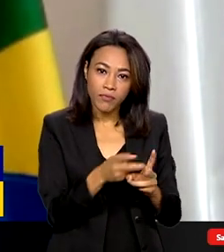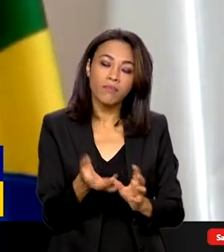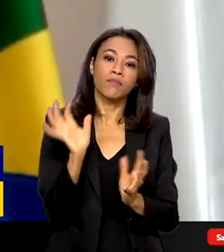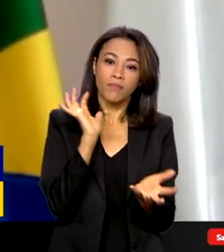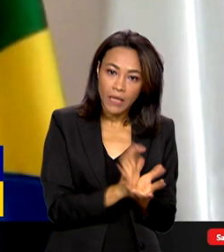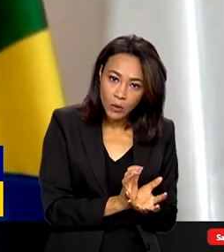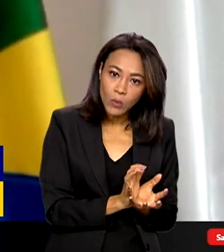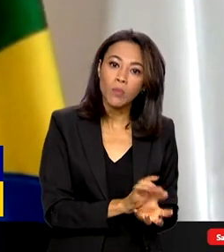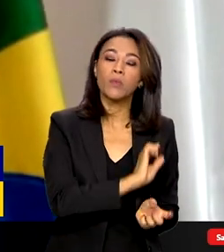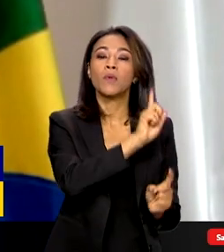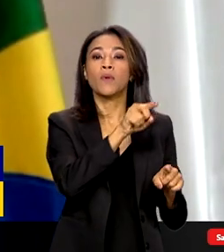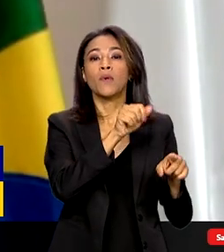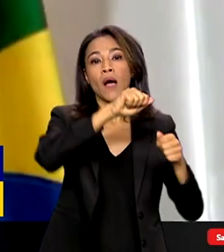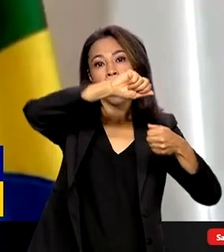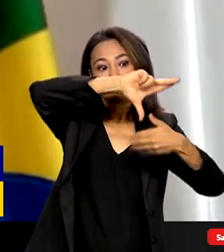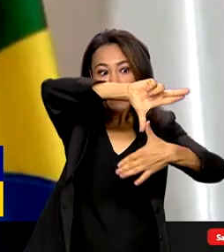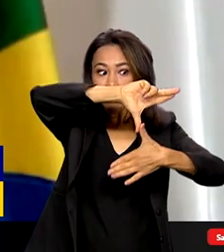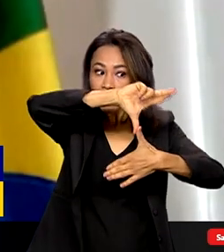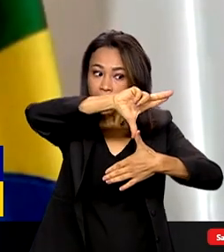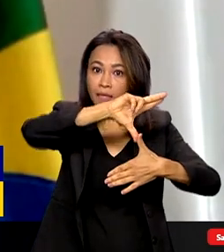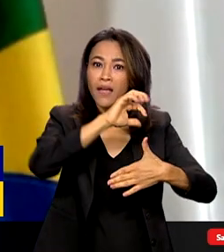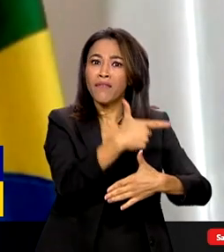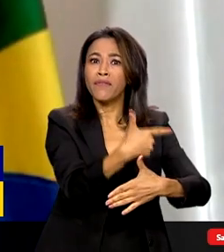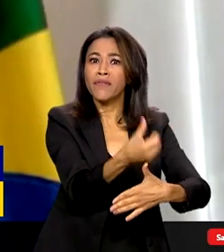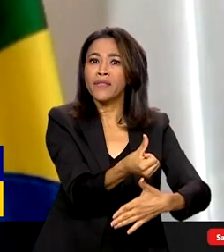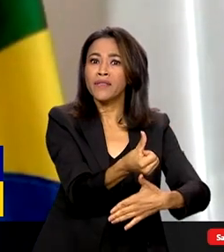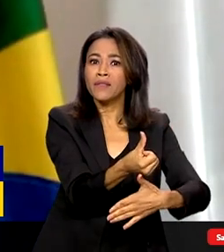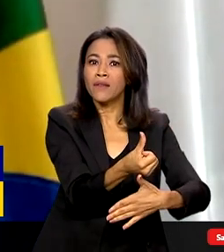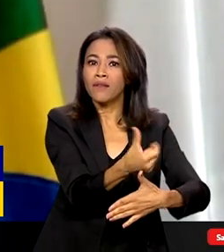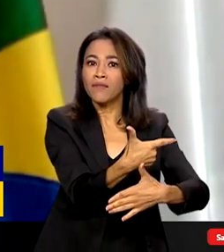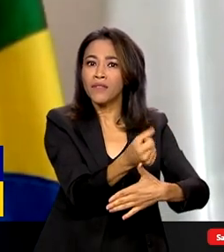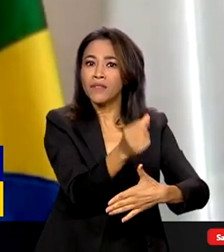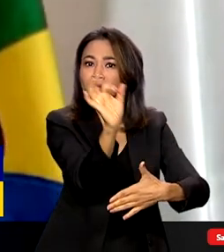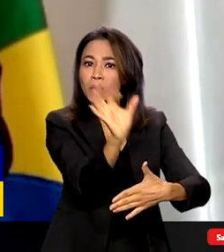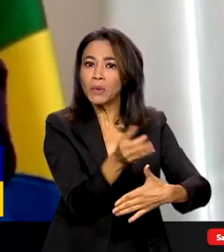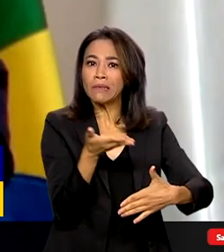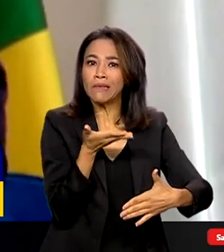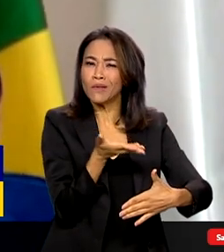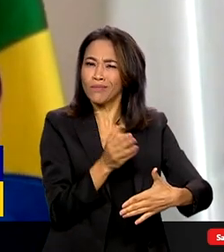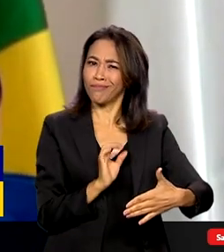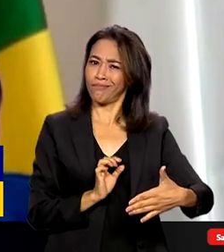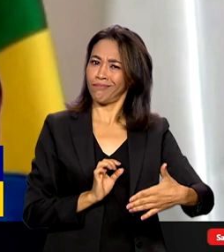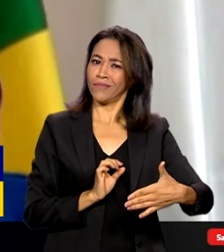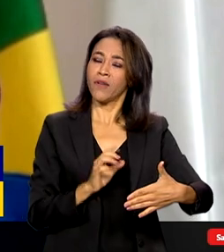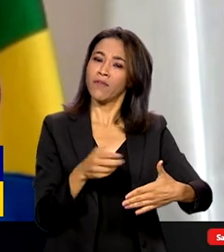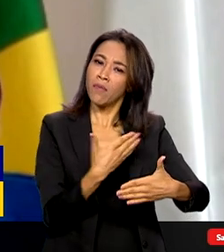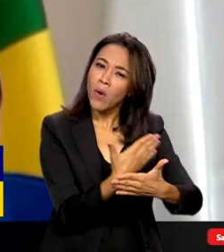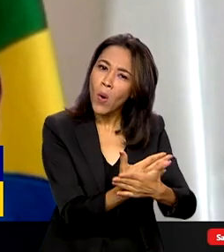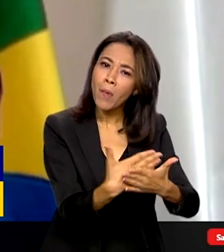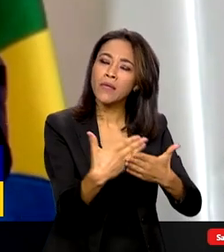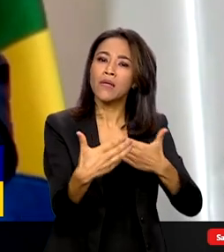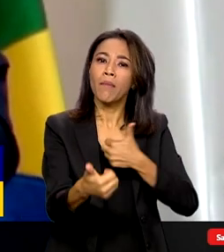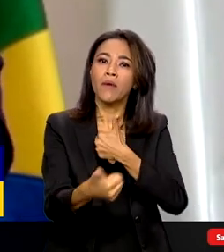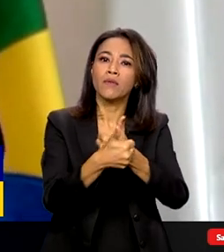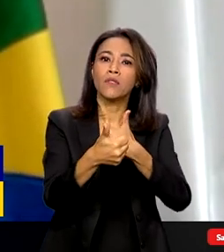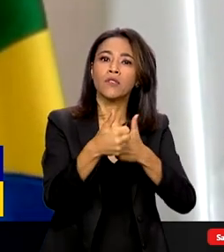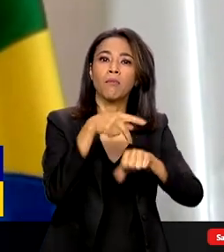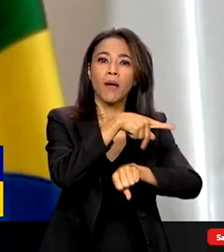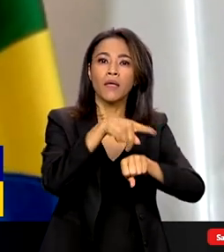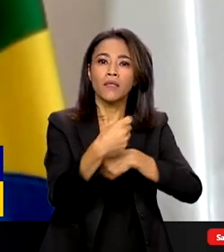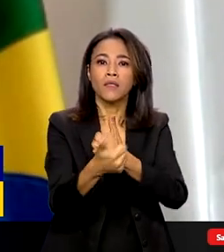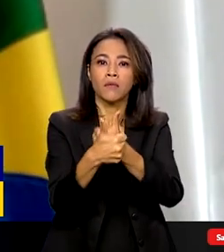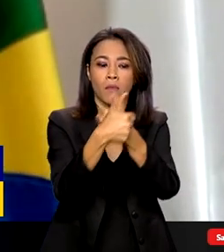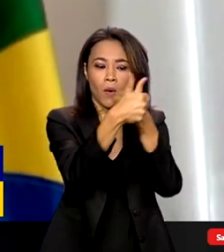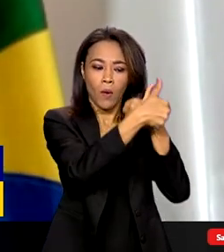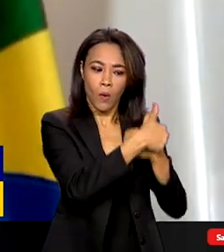América Latina, é 26%. Nós temos que começar pelos vizinhos. E é para onde a